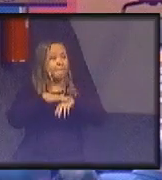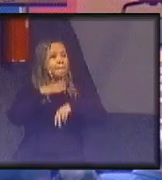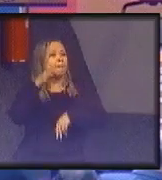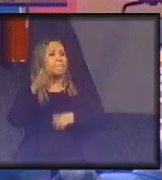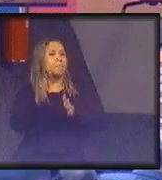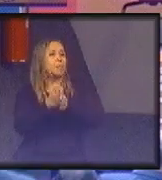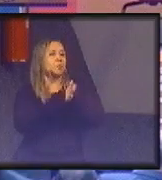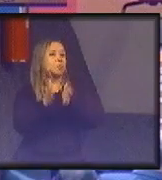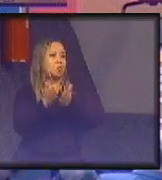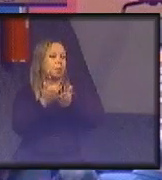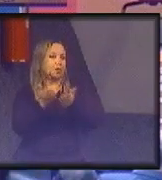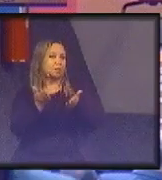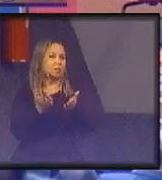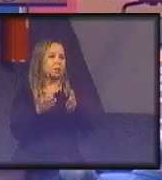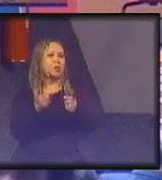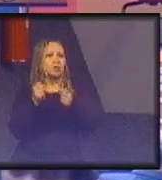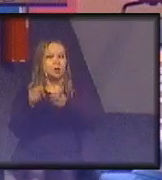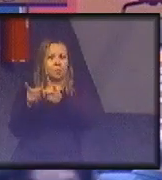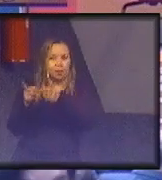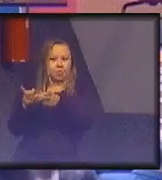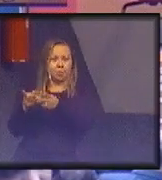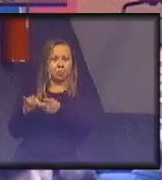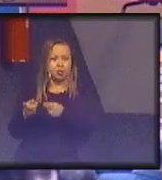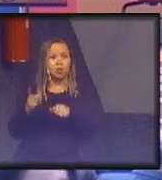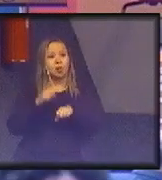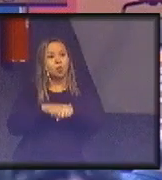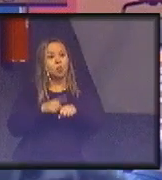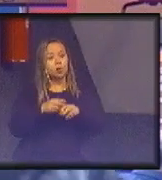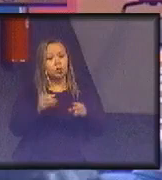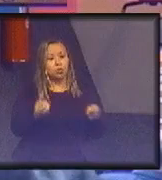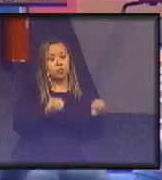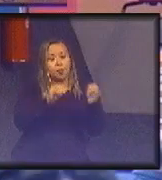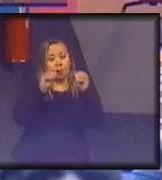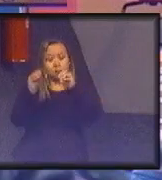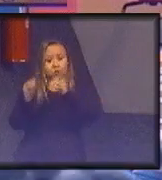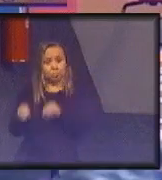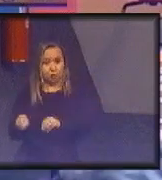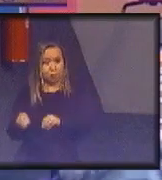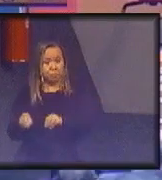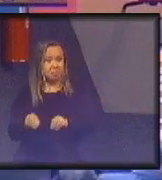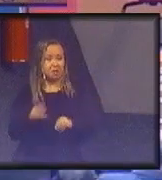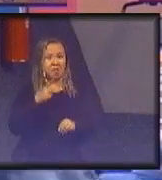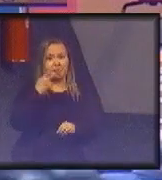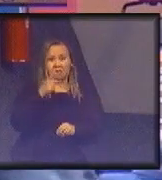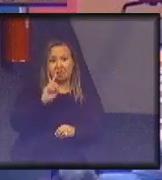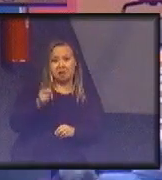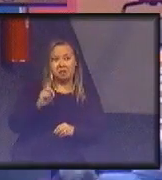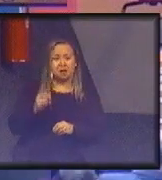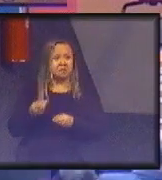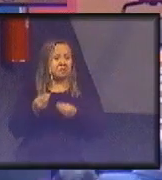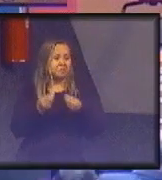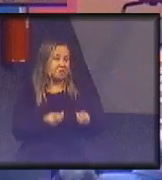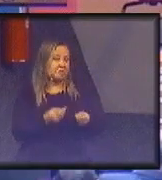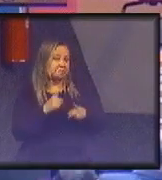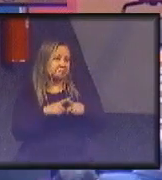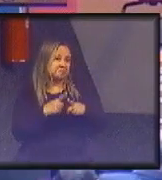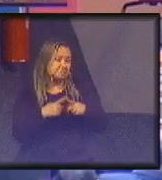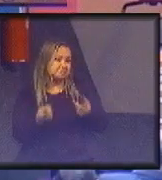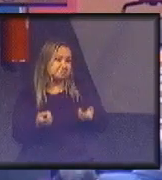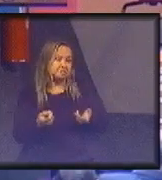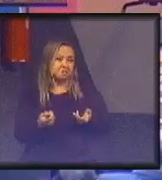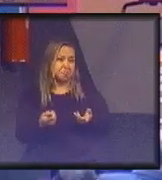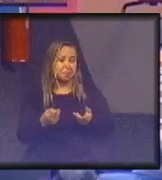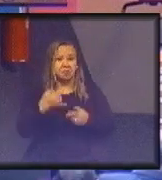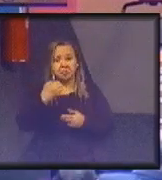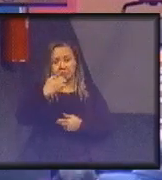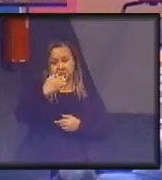Não aluga, não vende. E, quando a gente vai reintegrar, daí diz, ah, não dá, porque eu estou tirando população. Então, estou dizendo isso dos